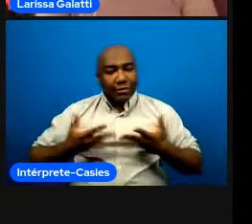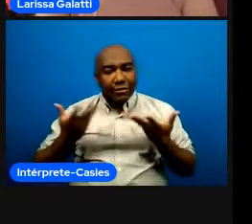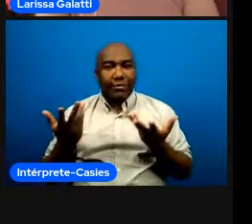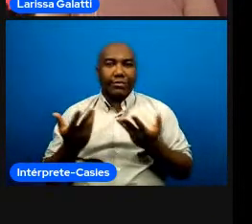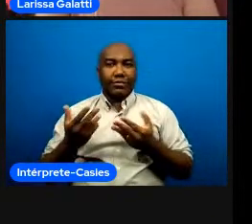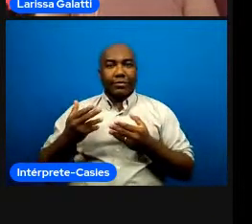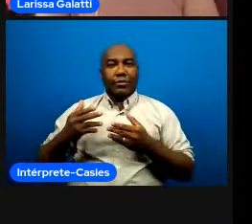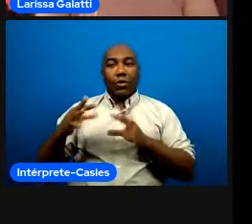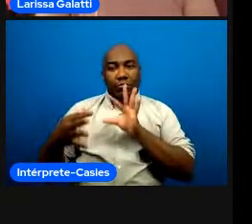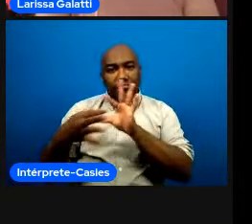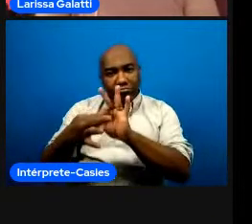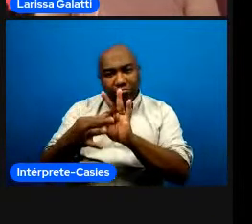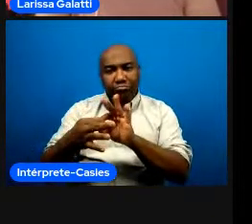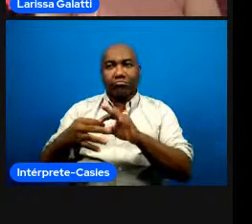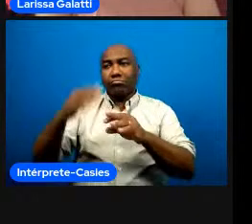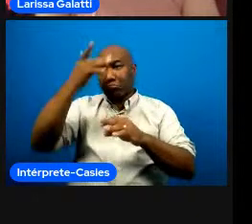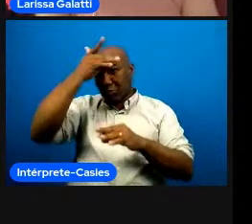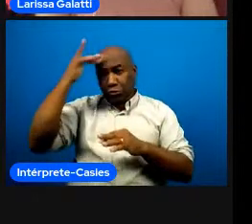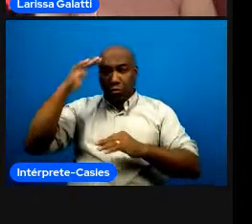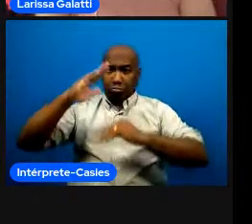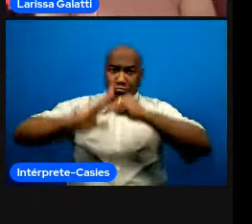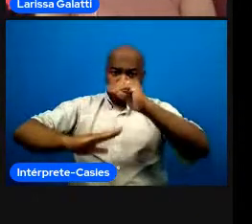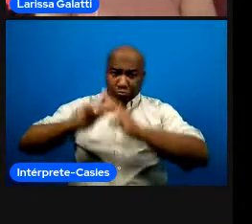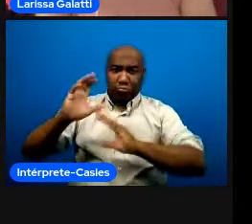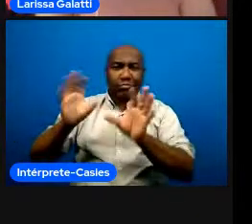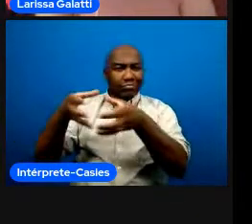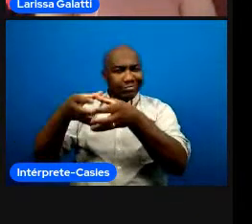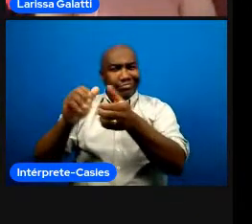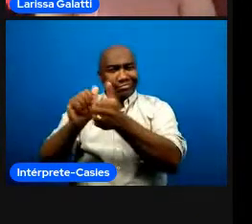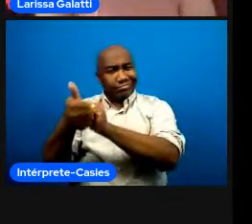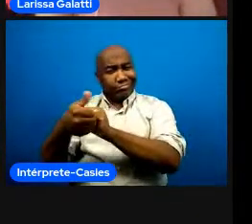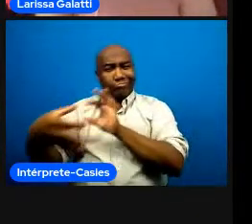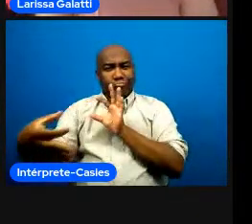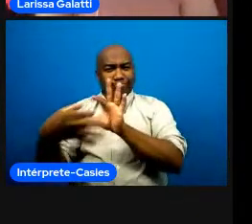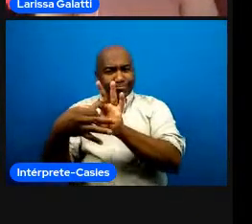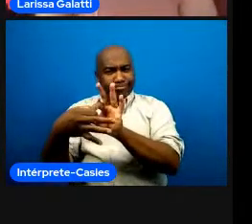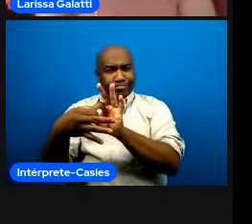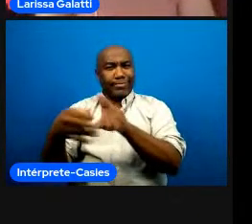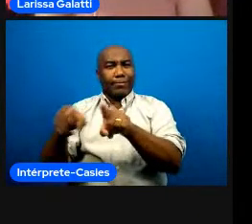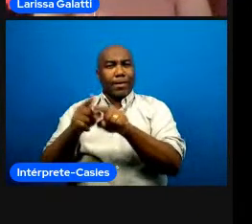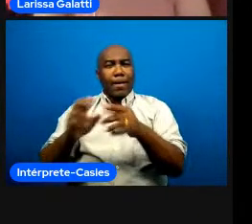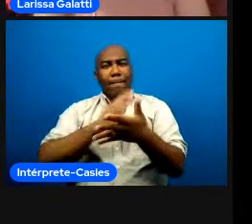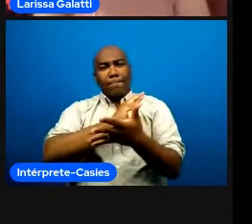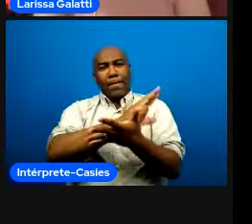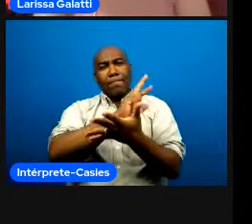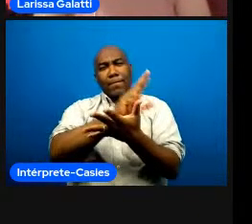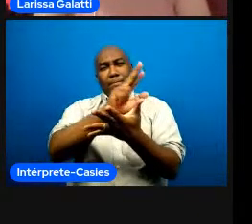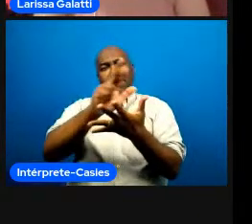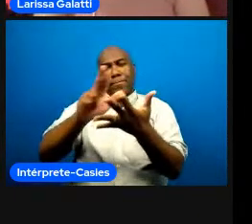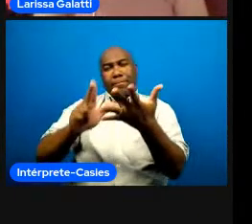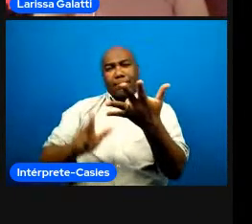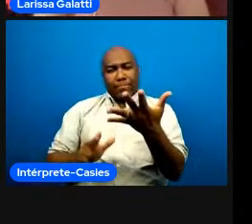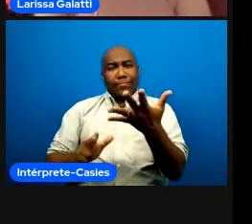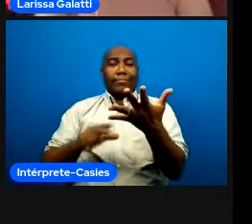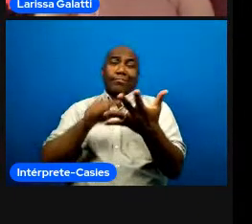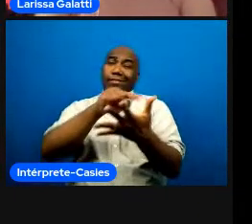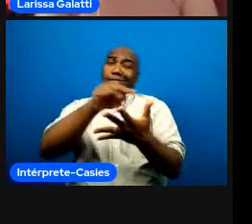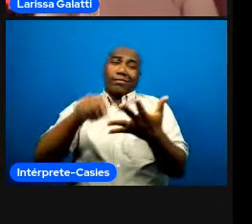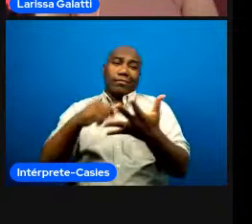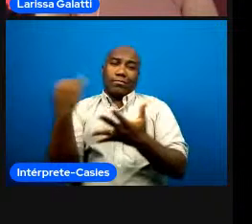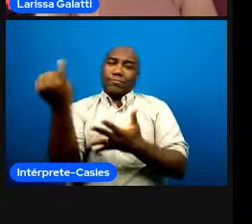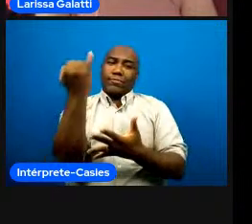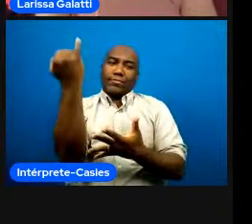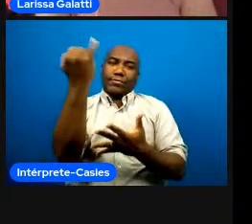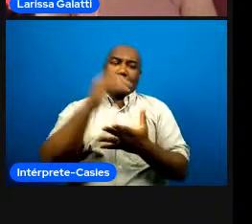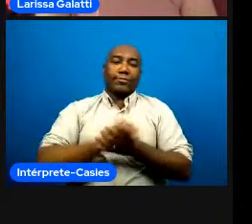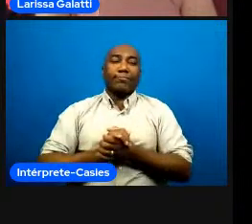de atletas nas especificidades opa especificidades dos contextos tão distintos de ensino e treino né